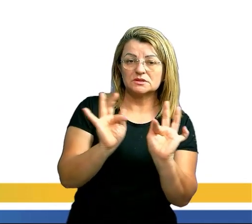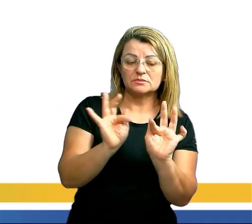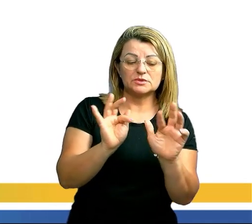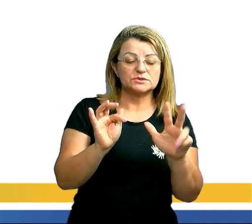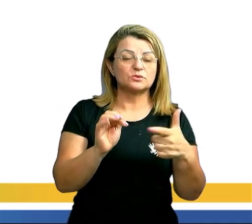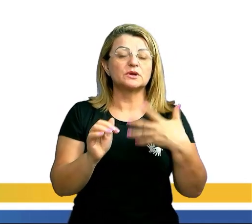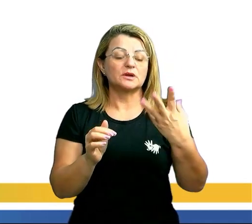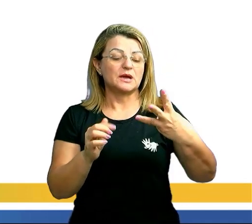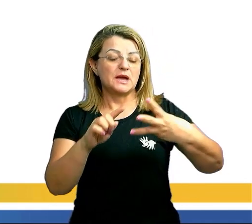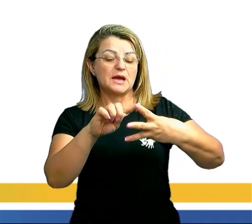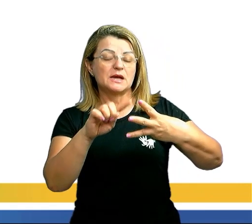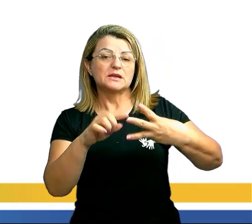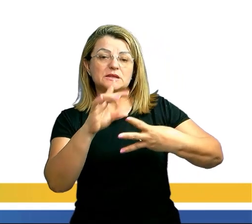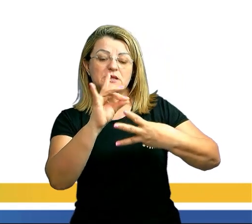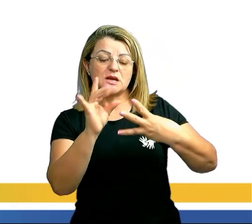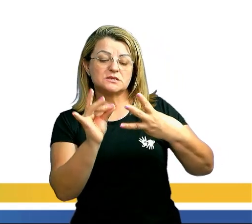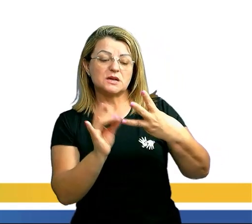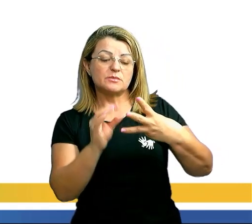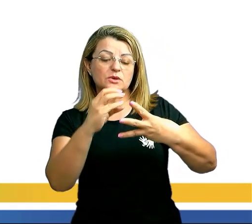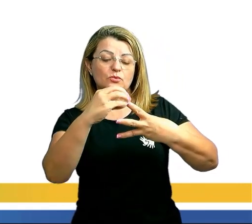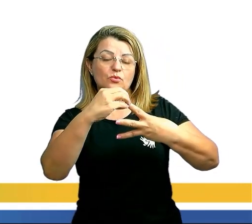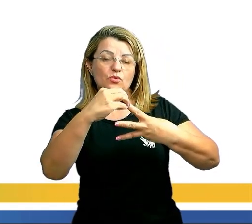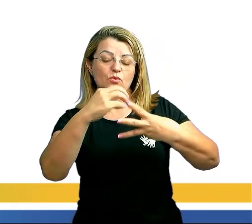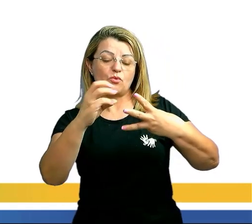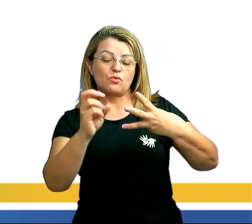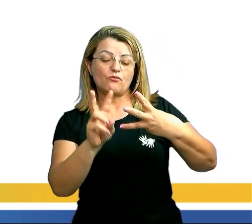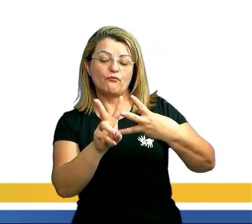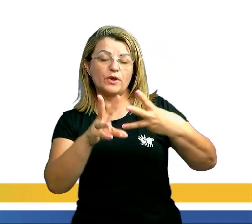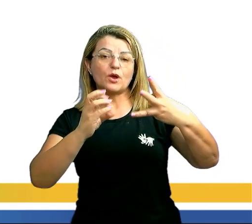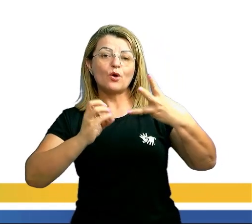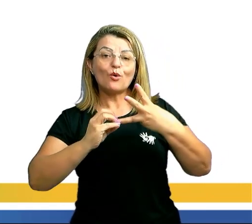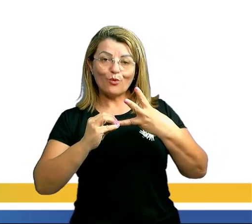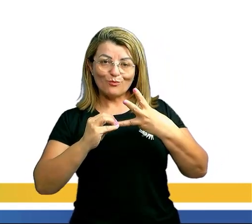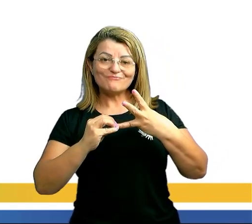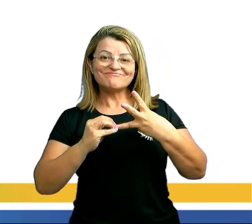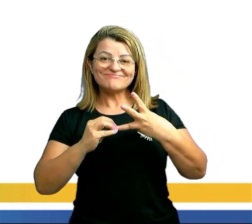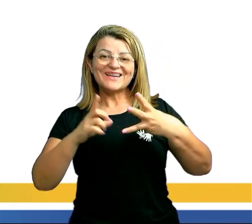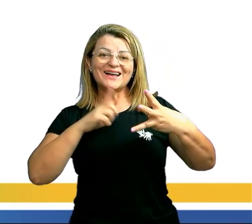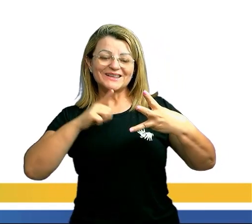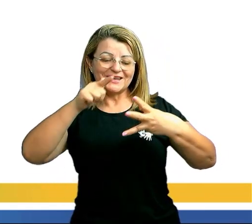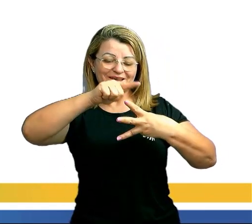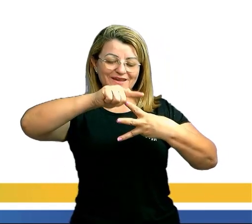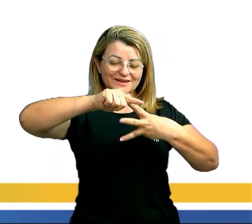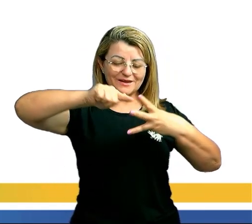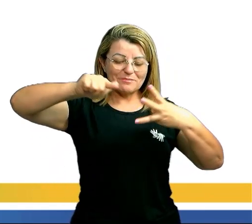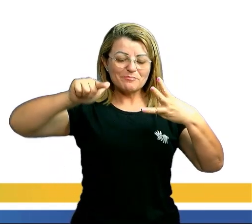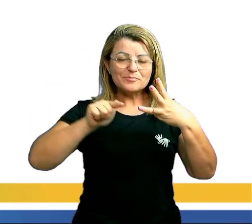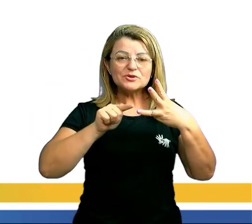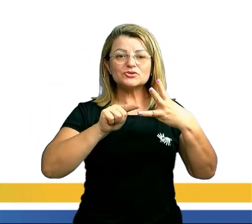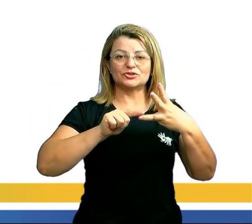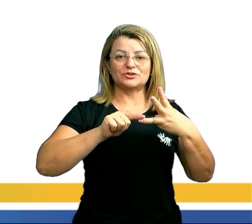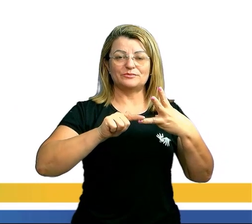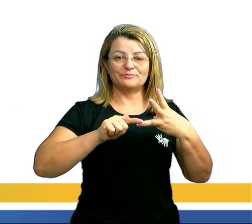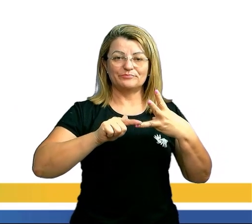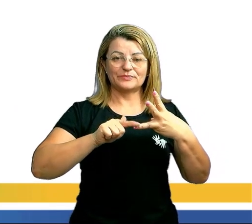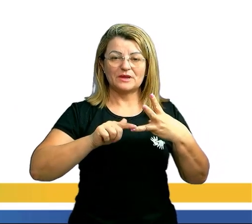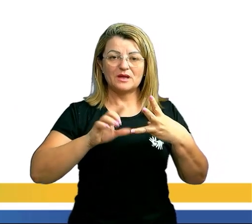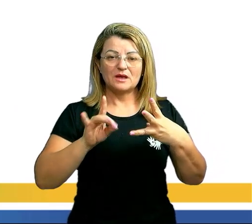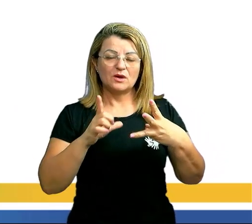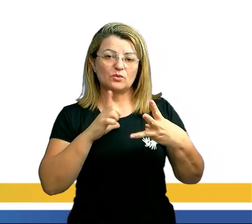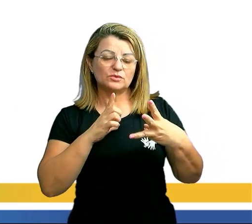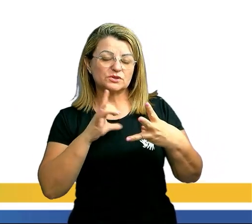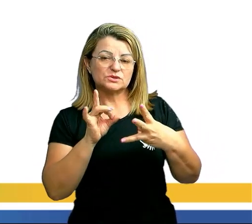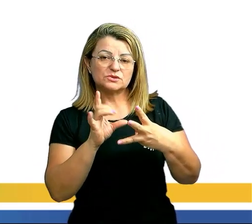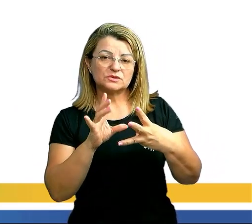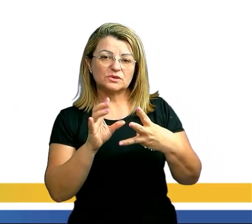fatorial já me dá o total de permutações. Só que aqui, como tem letras repetidas, se eu deixasse só aqui, iriam ter